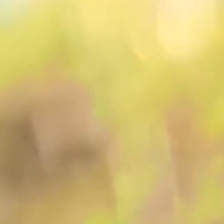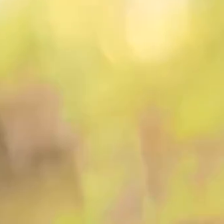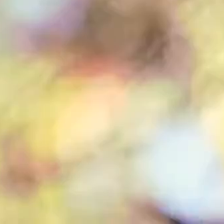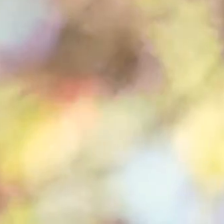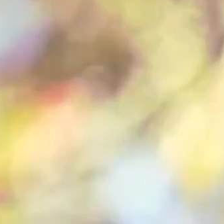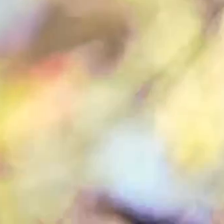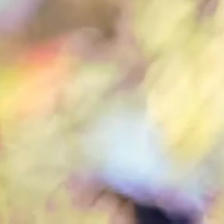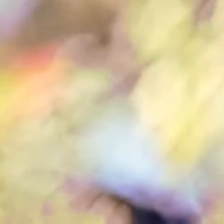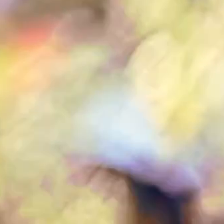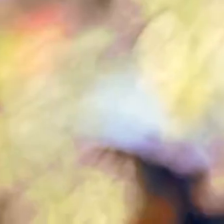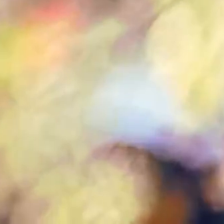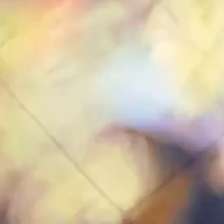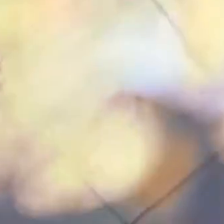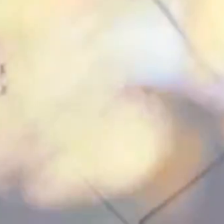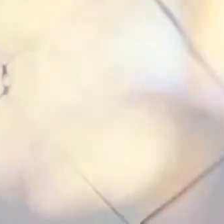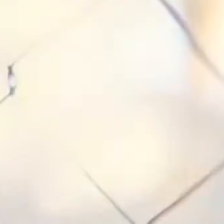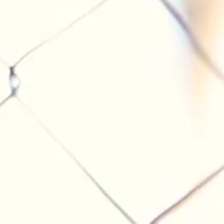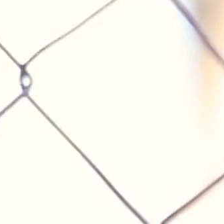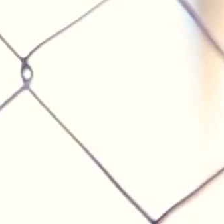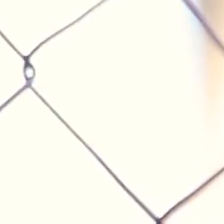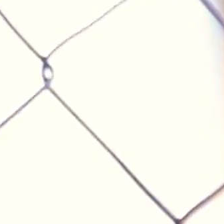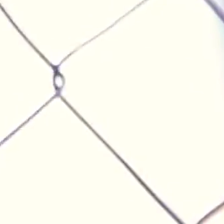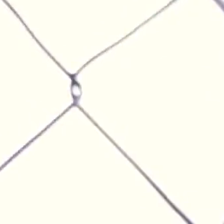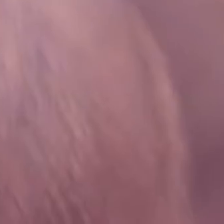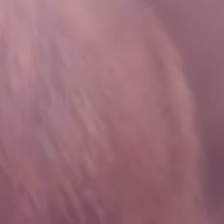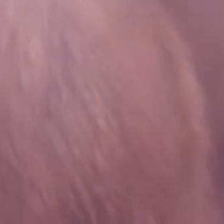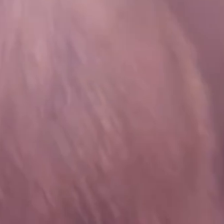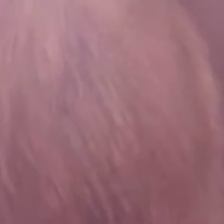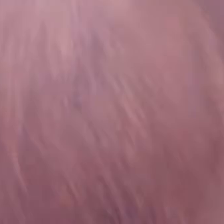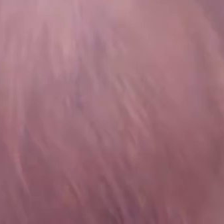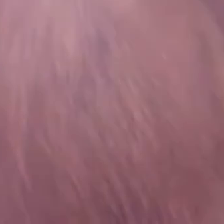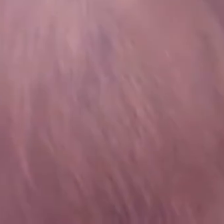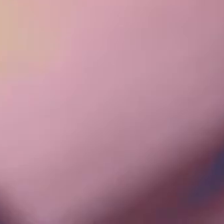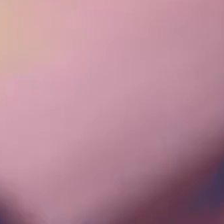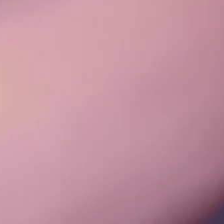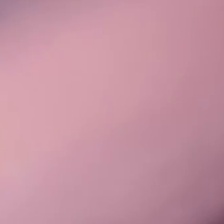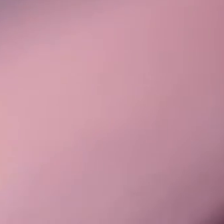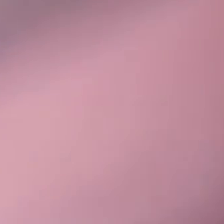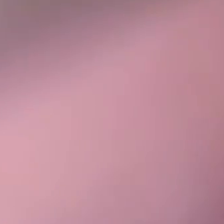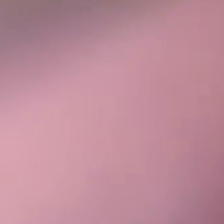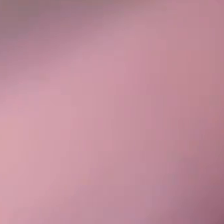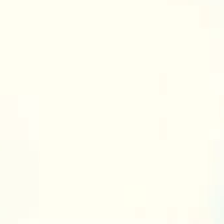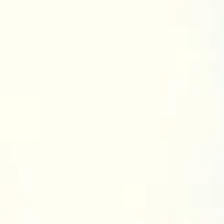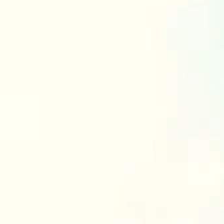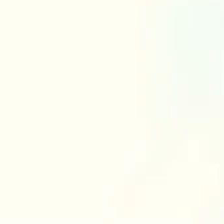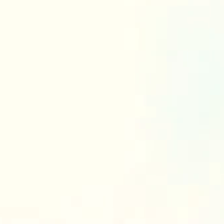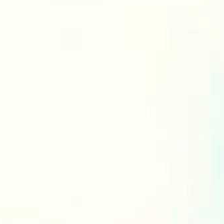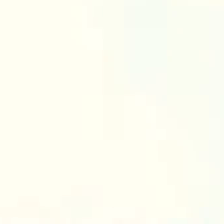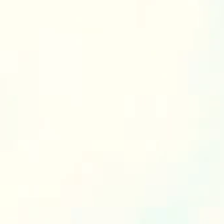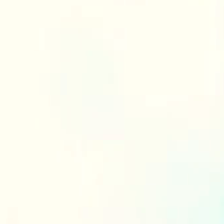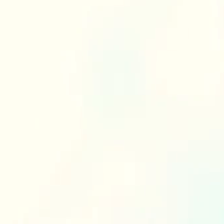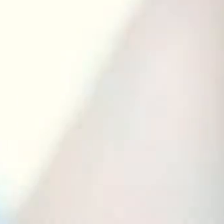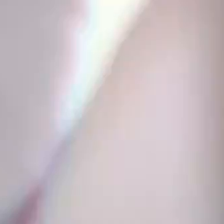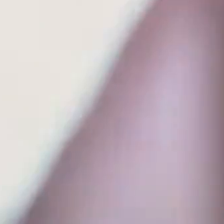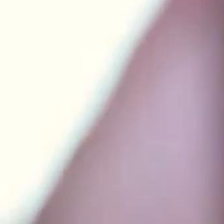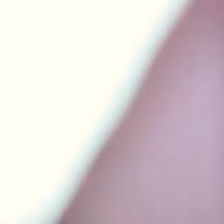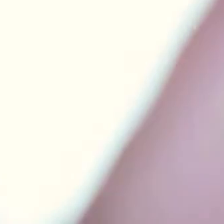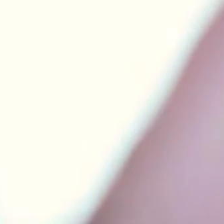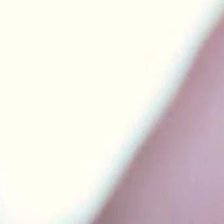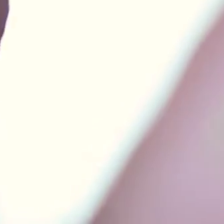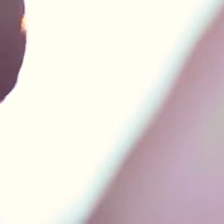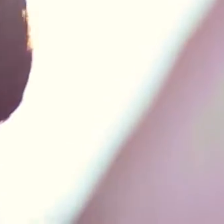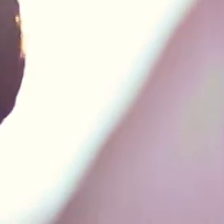A Convidas é uma ONG que sustenta programas de conservação e bem-estar da fauna nativa ameaçada